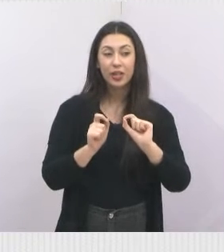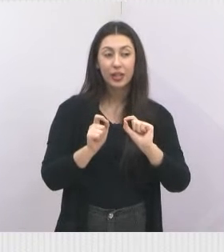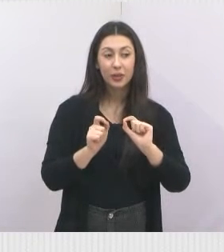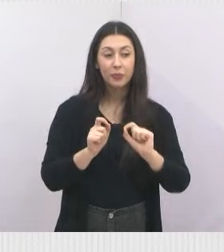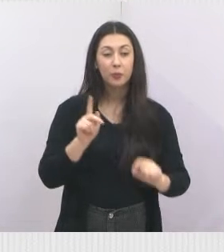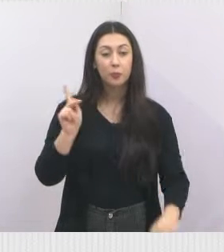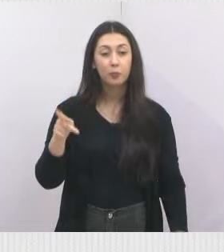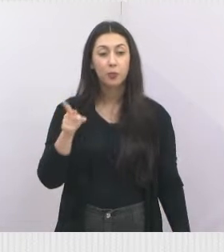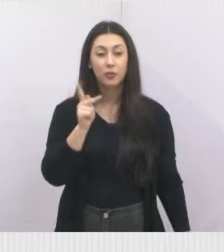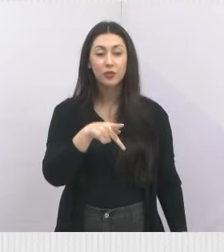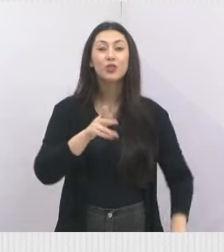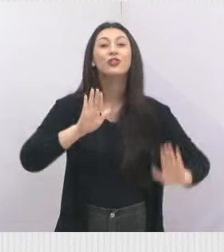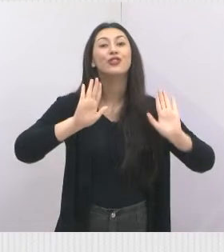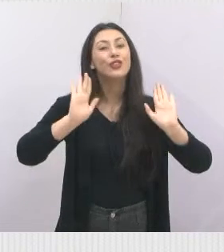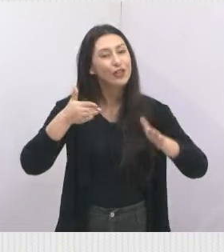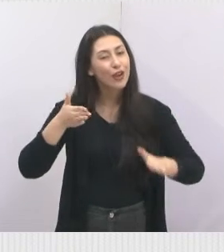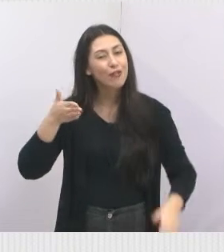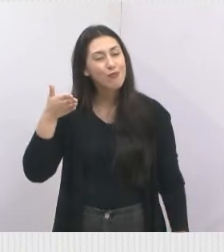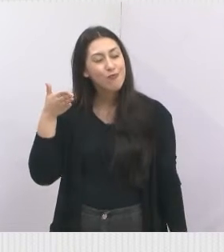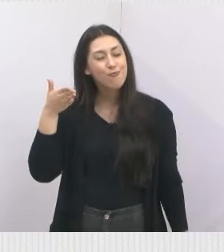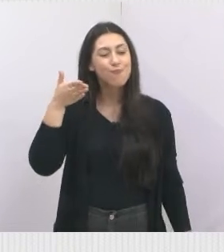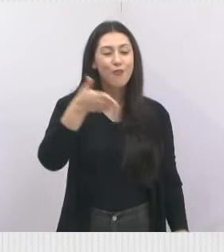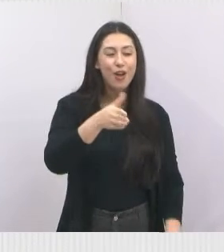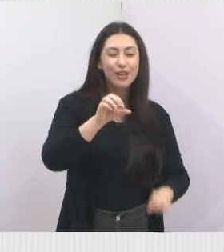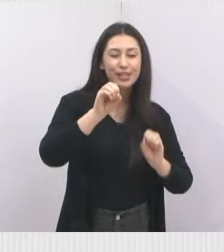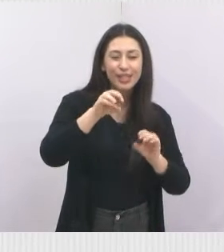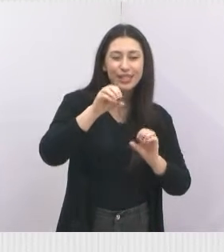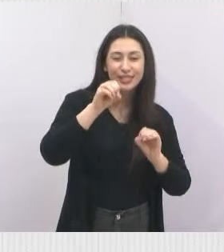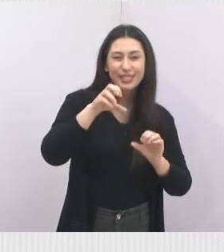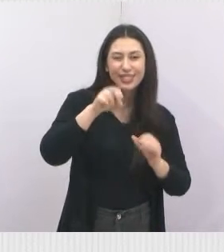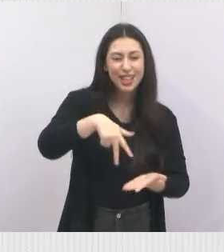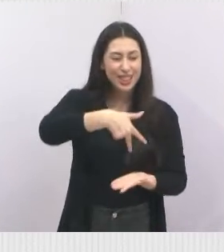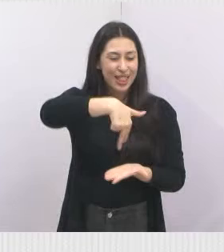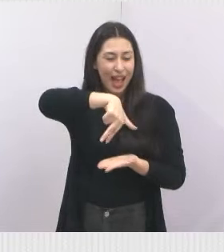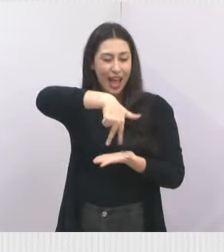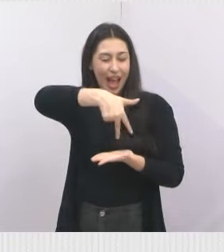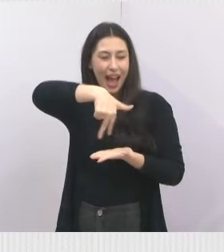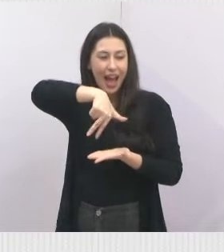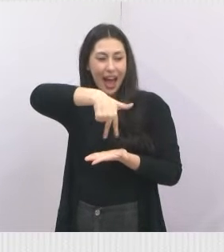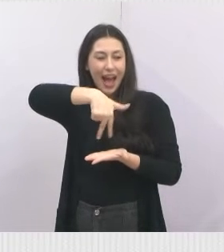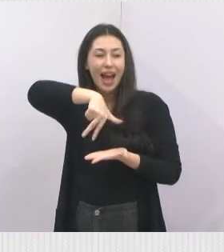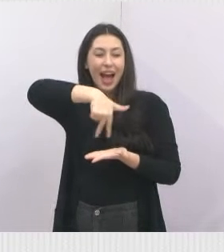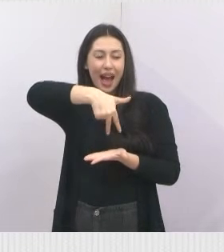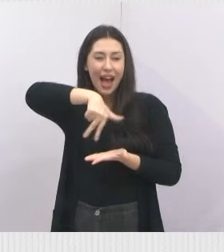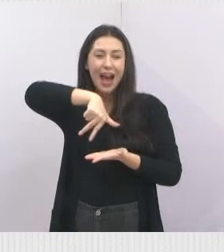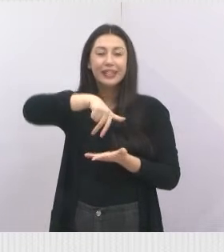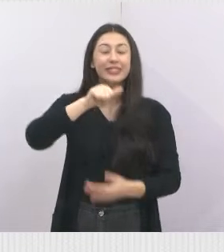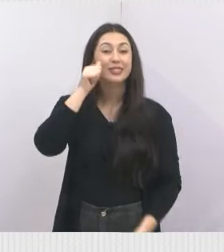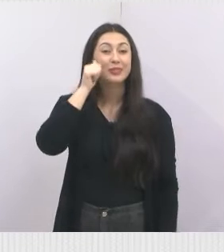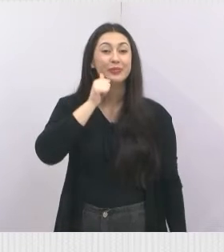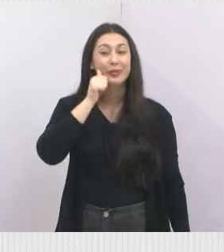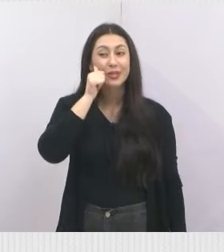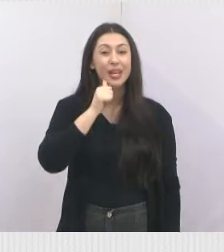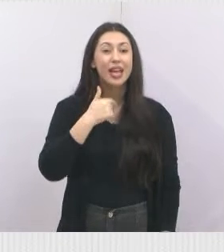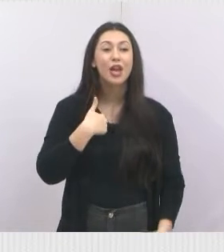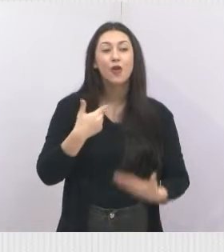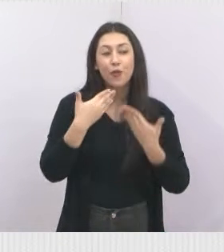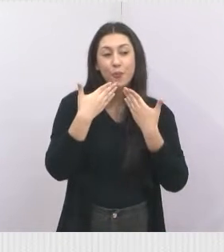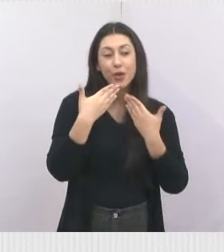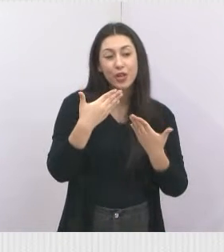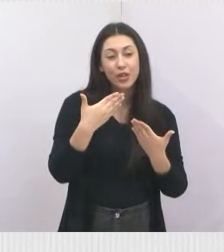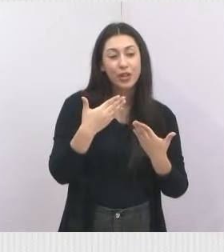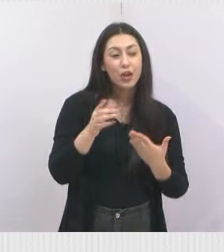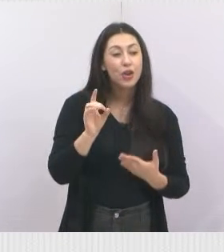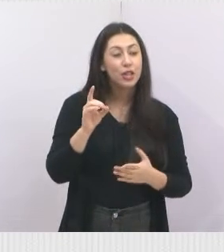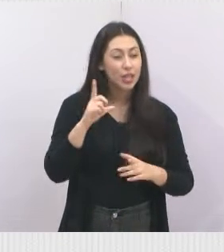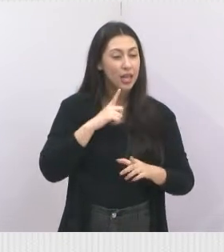professor já está lá, ministrando essa aula de dança para as mulheres do Lago Azul. E eu vou pedir ao técnico, além